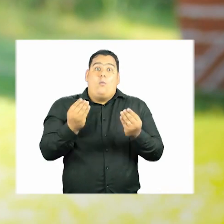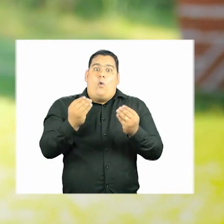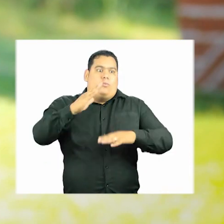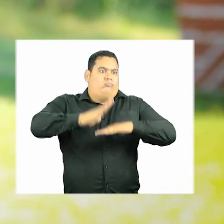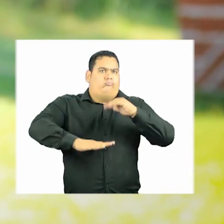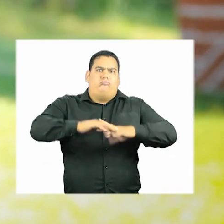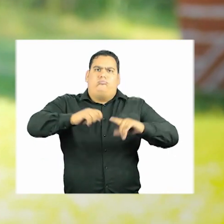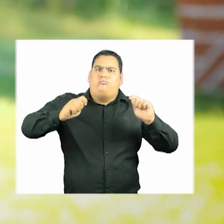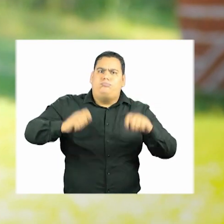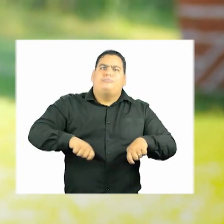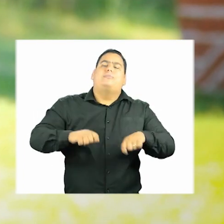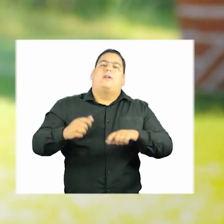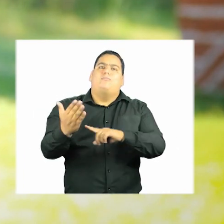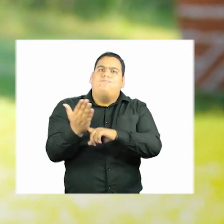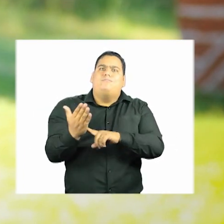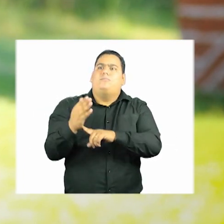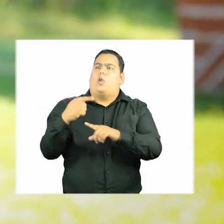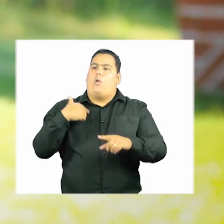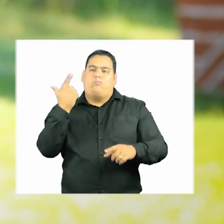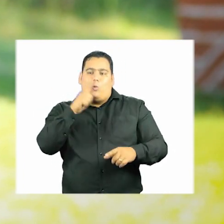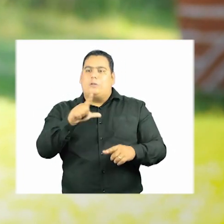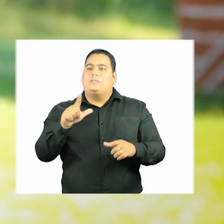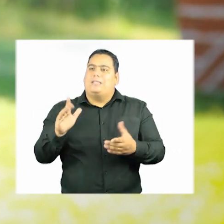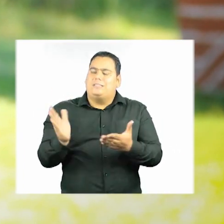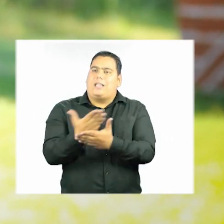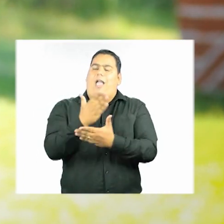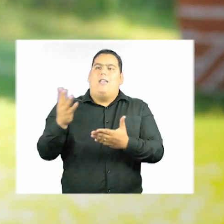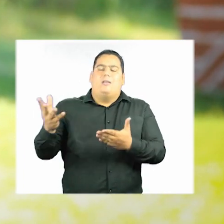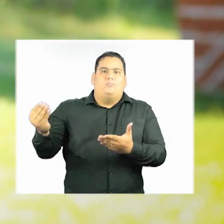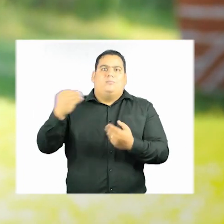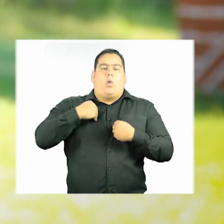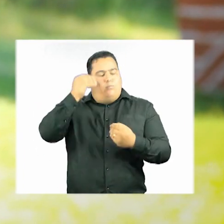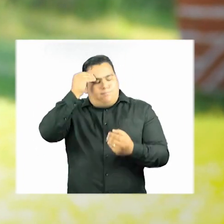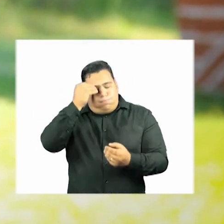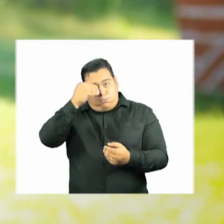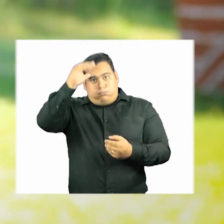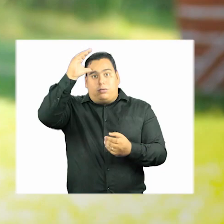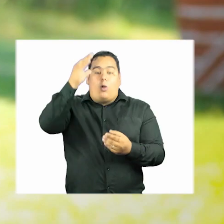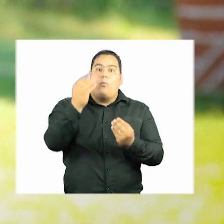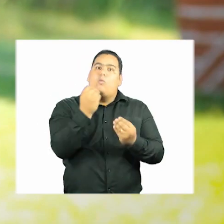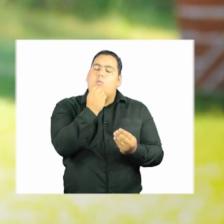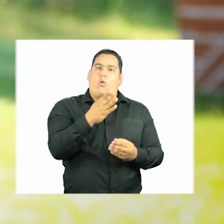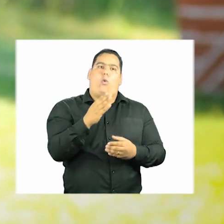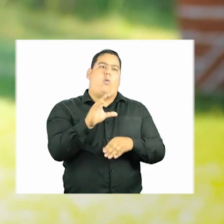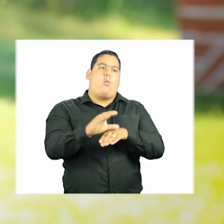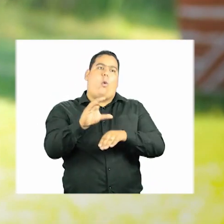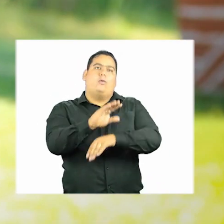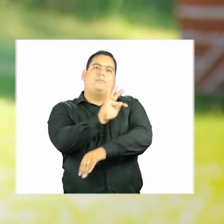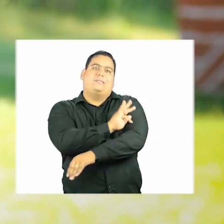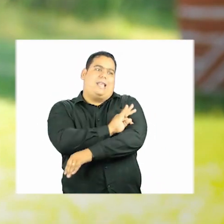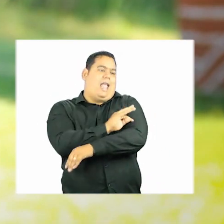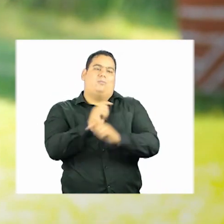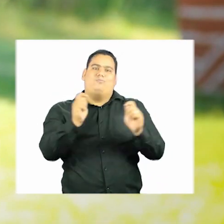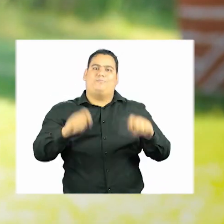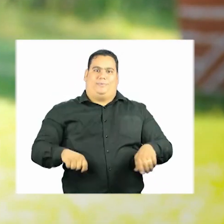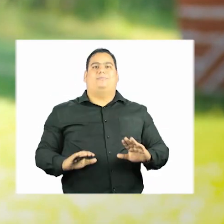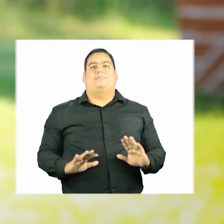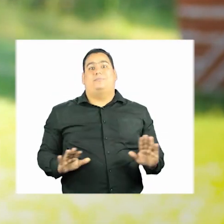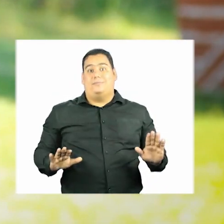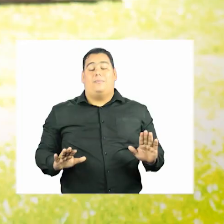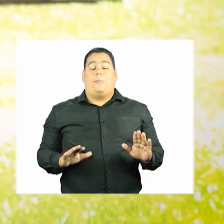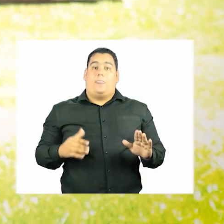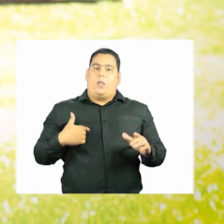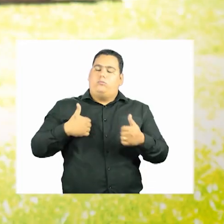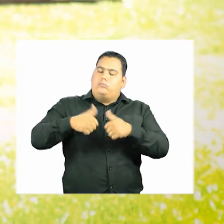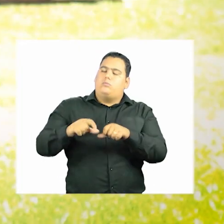competentes me ajudaram muito e eu saí de lá, sim, com um conhecimento, uma bagagem que talvez nem um curso técnico pudesse me dar.